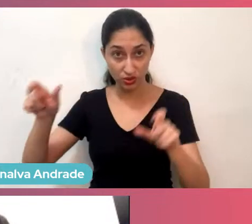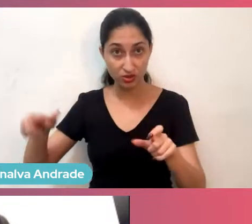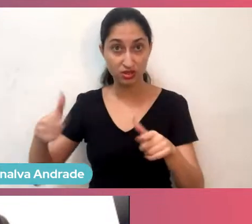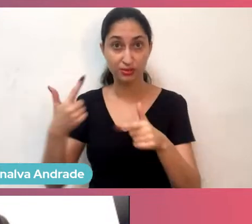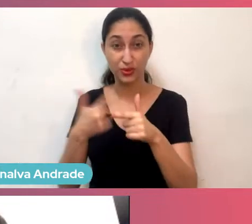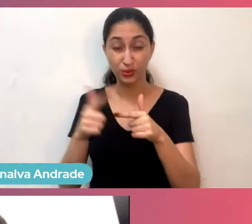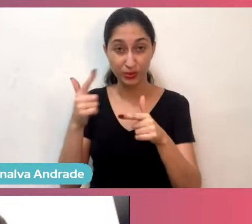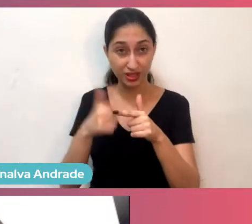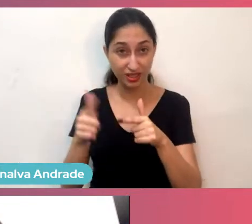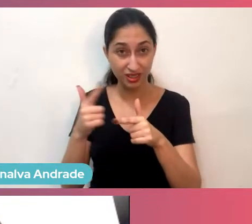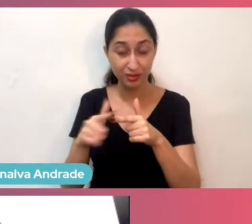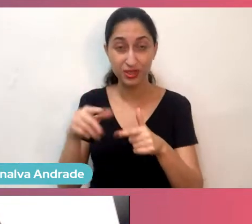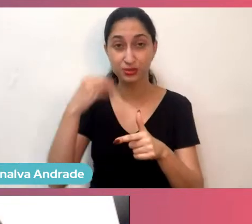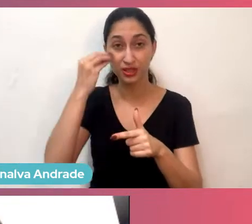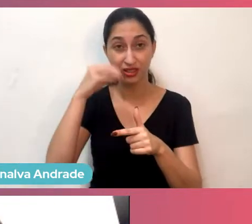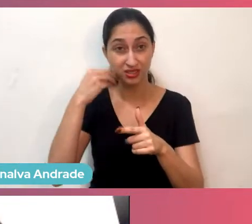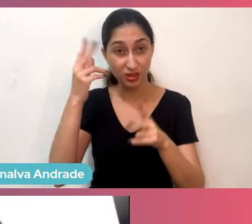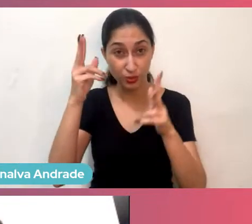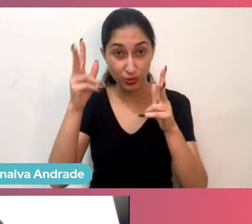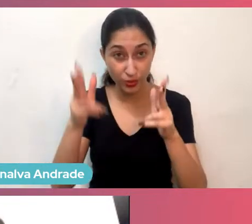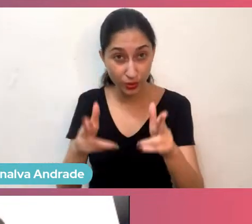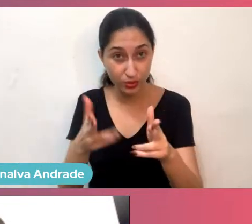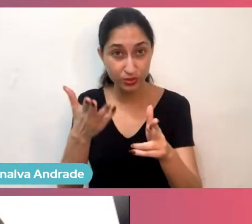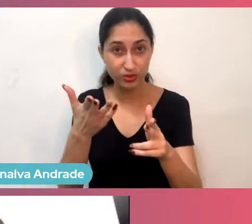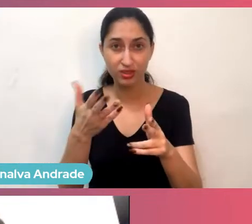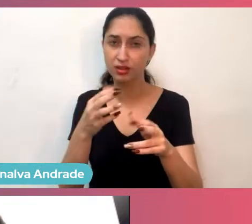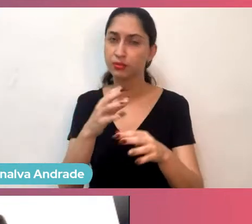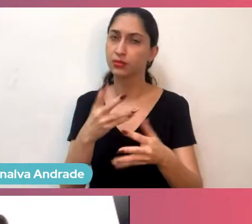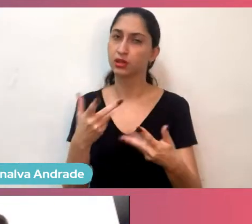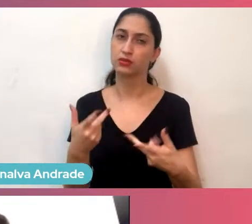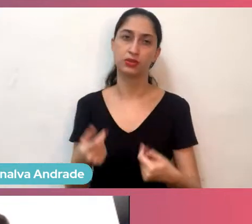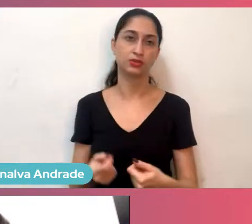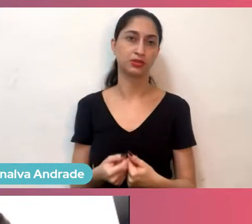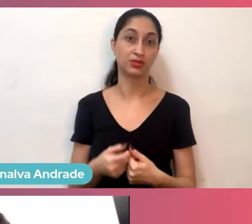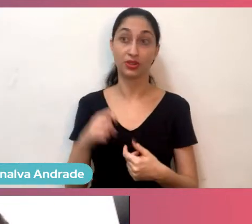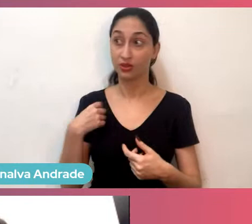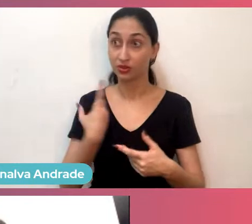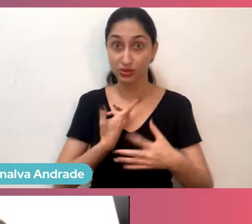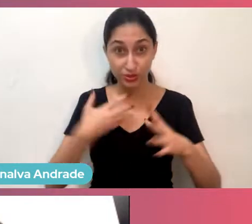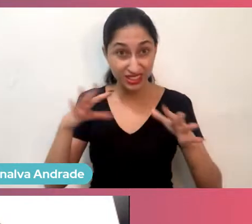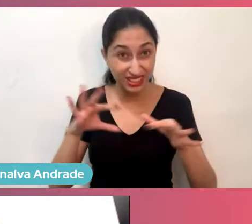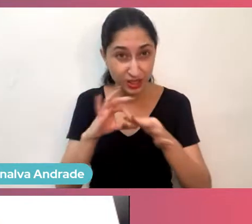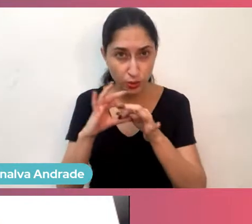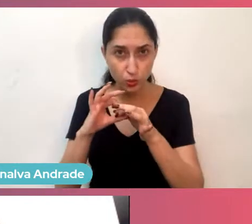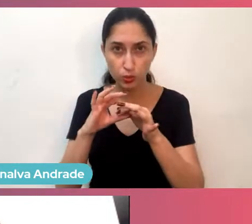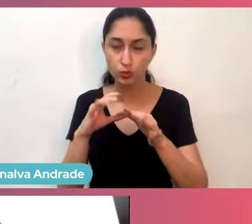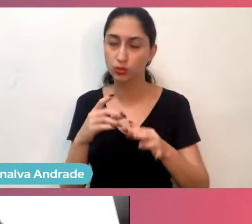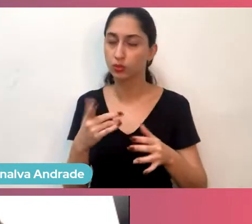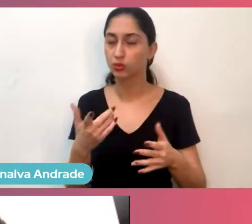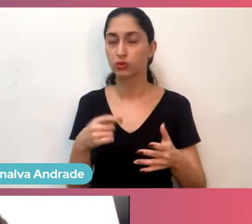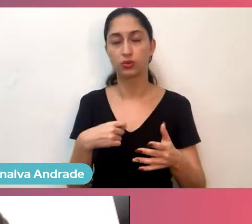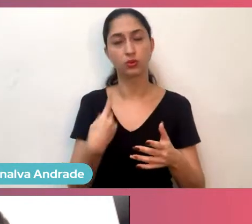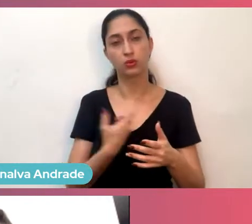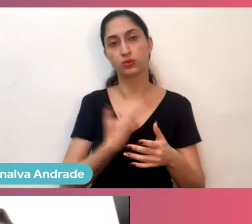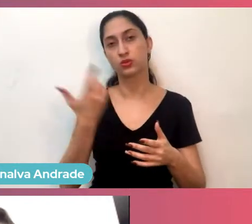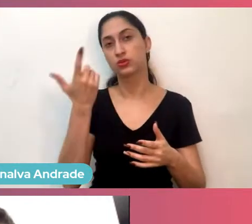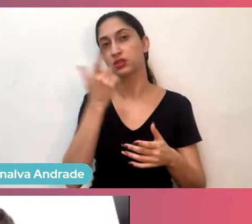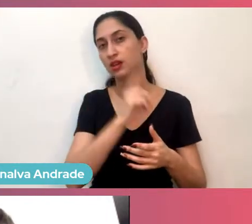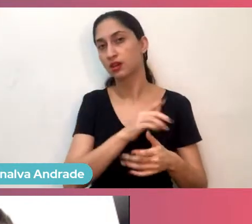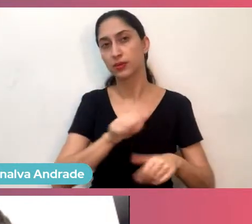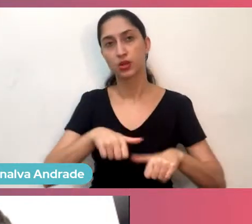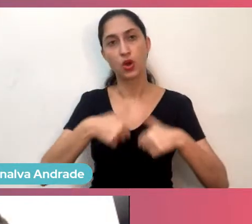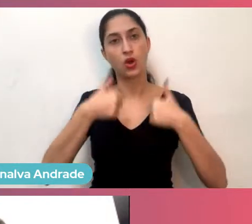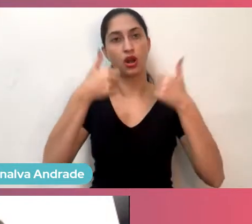você vivencia, é um negócio absolutamente fantástico. Quando a gente se junta, a gente consegue sair do outro lado melhor